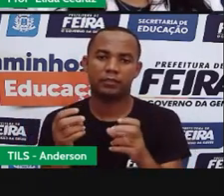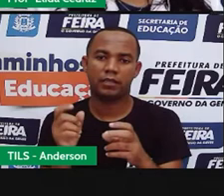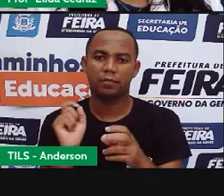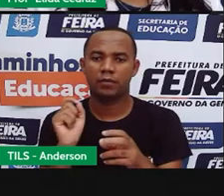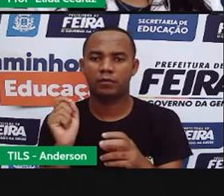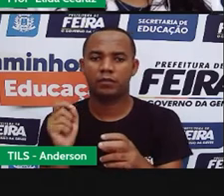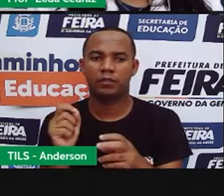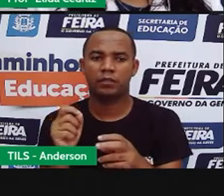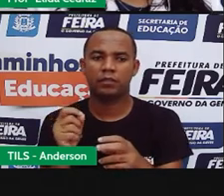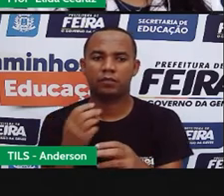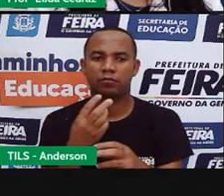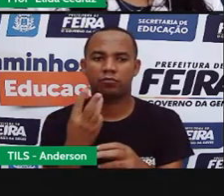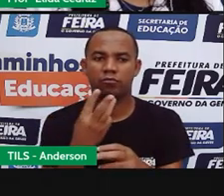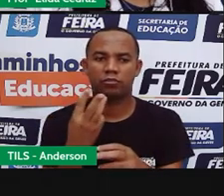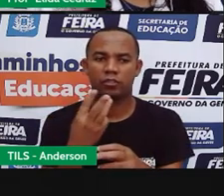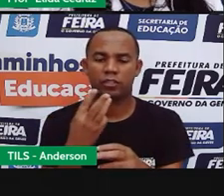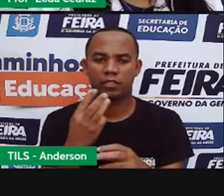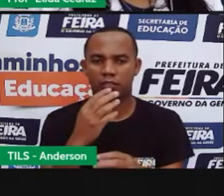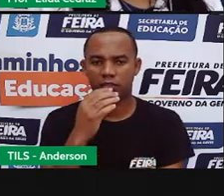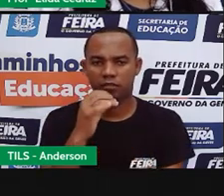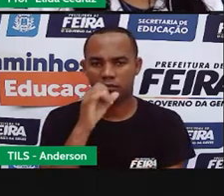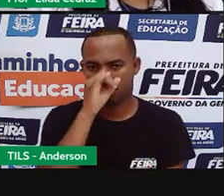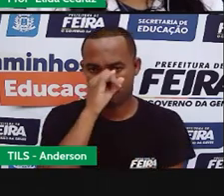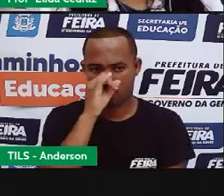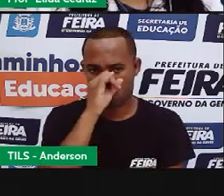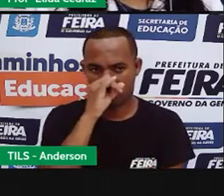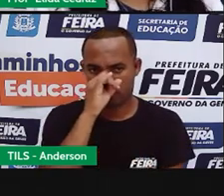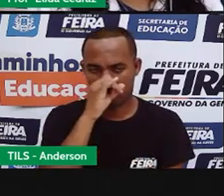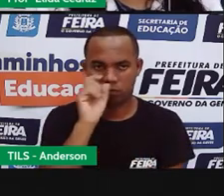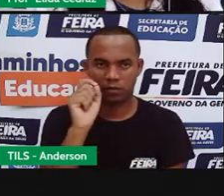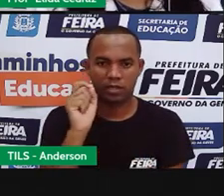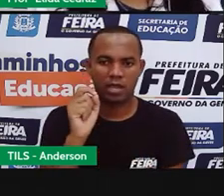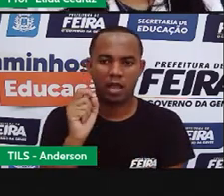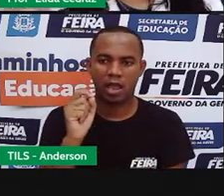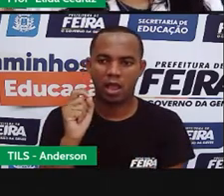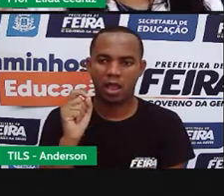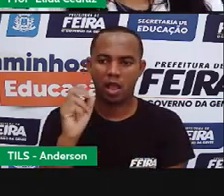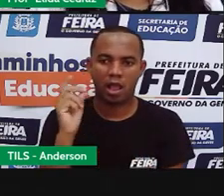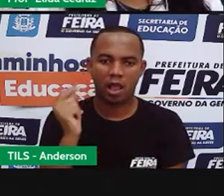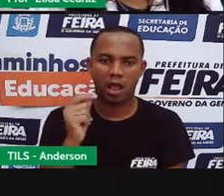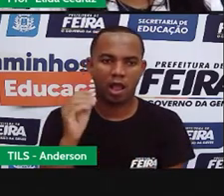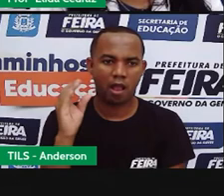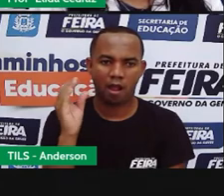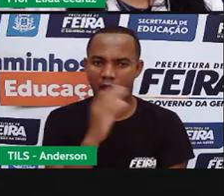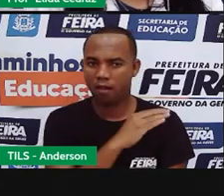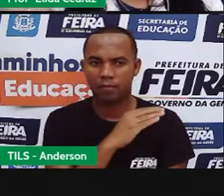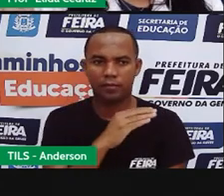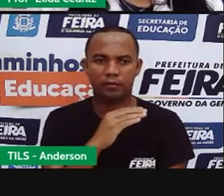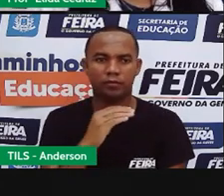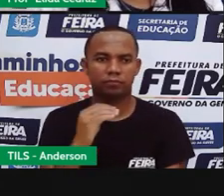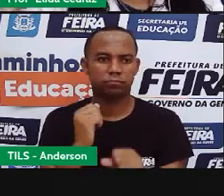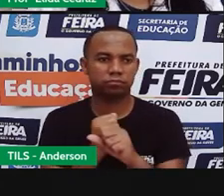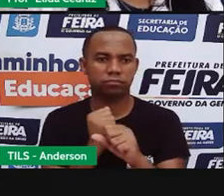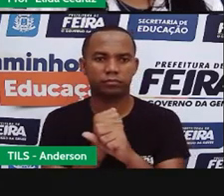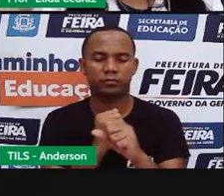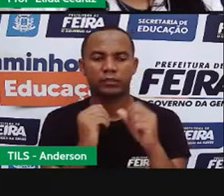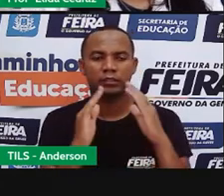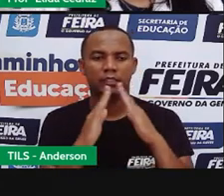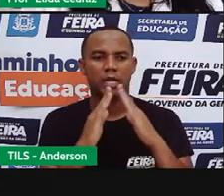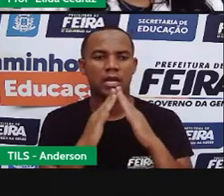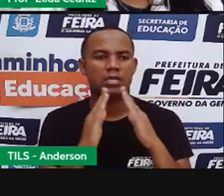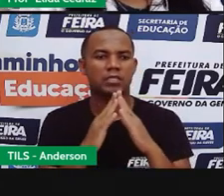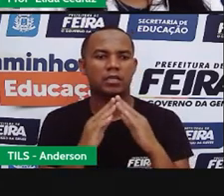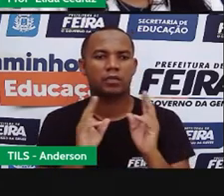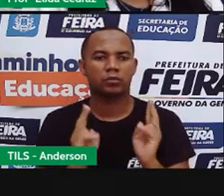escola dos três copinhos os outros copinhos já tinham terminado a casa dele e prático continuava